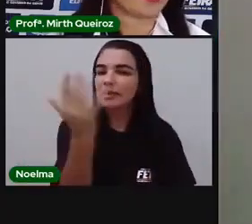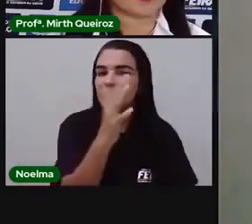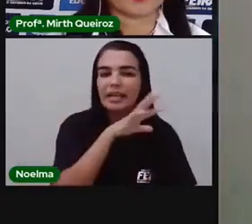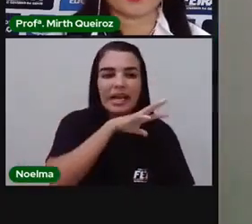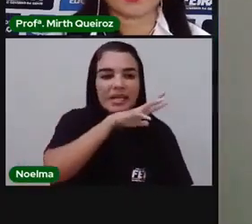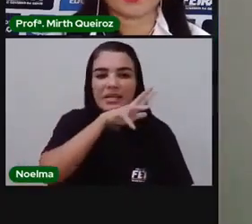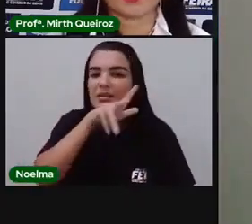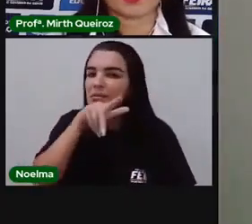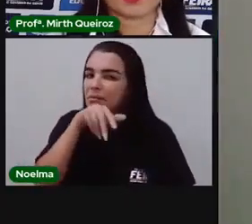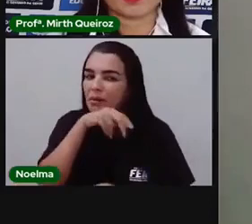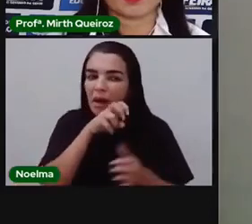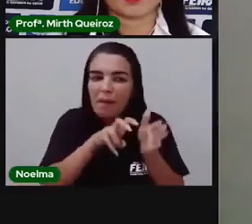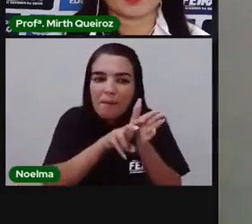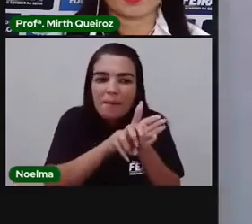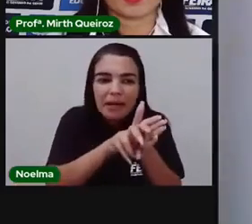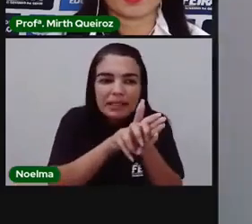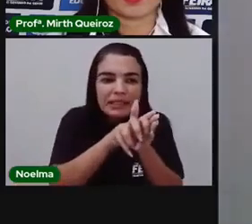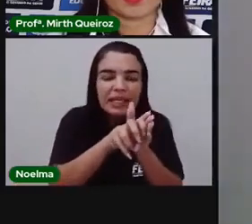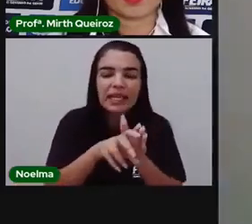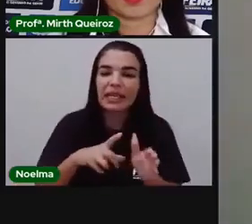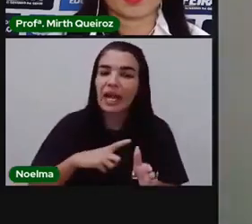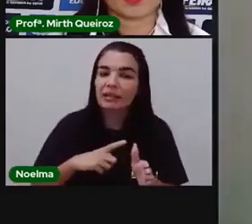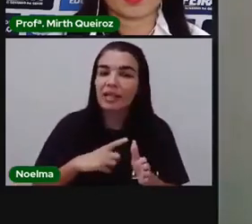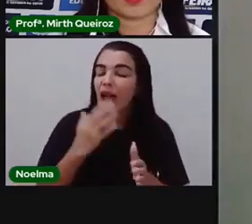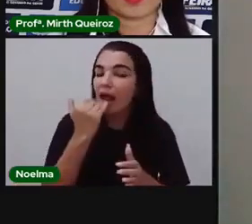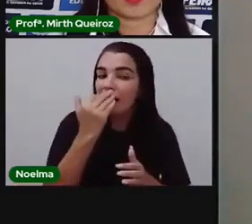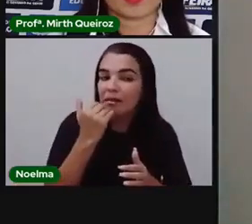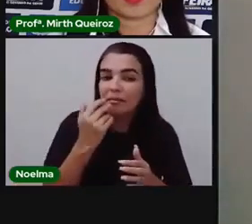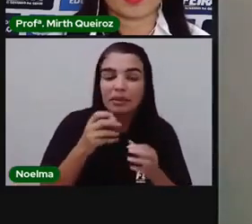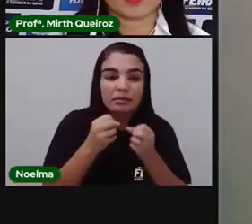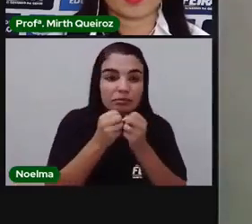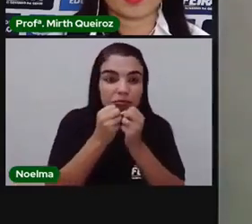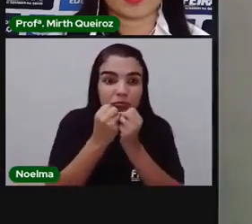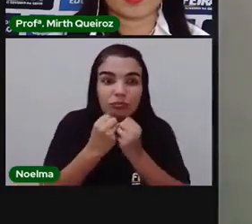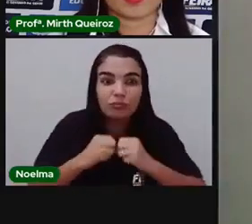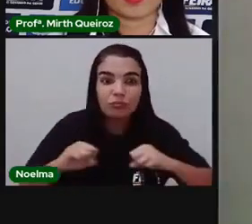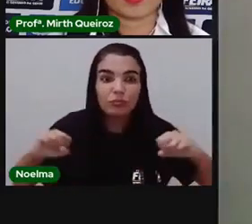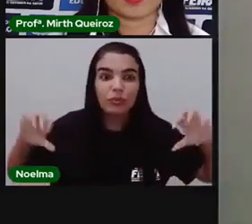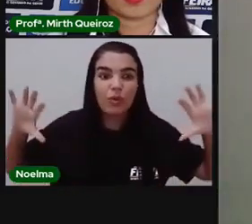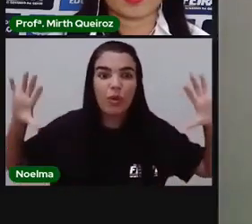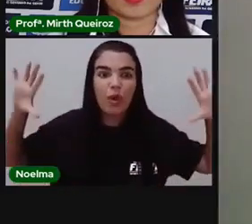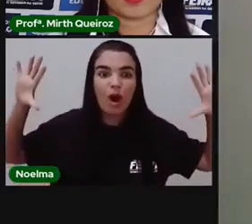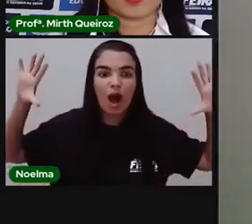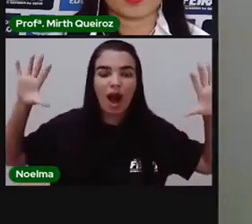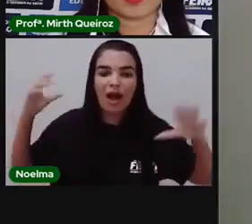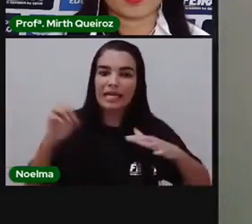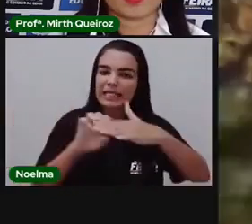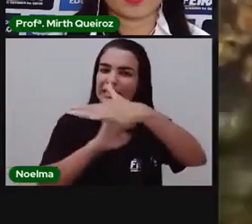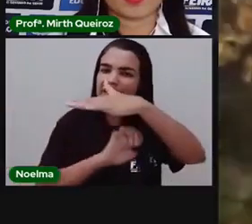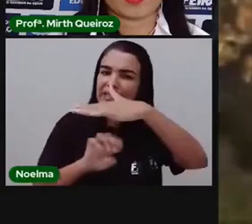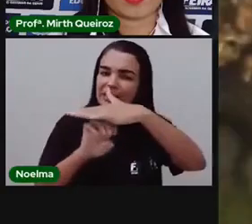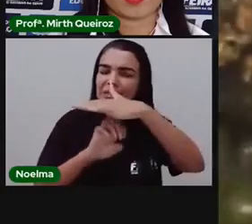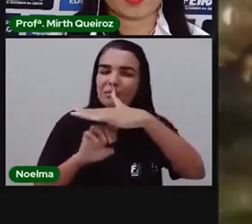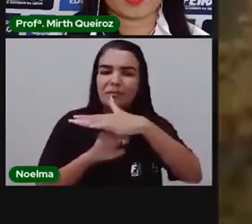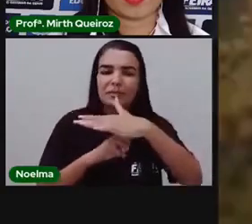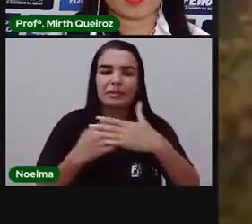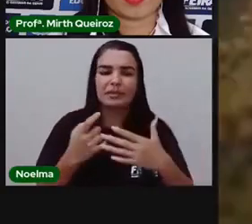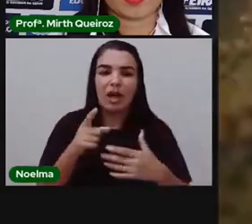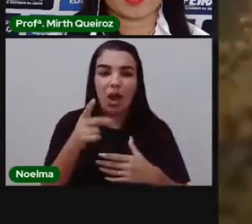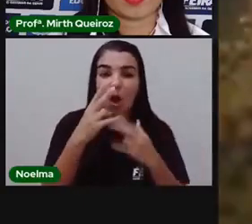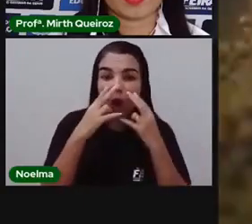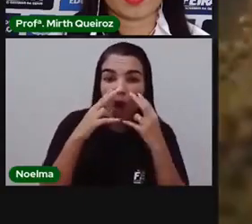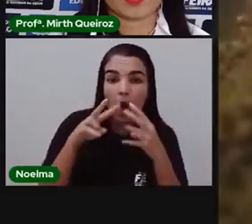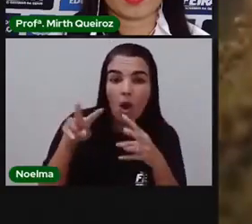micro-organismos fornecem alimentos, remédios e boa parte da matéria-prima industrial consumida pelo ser humano. Ou seja,